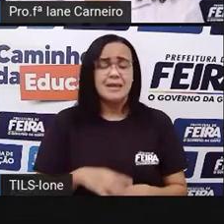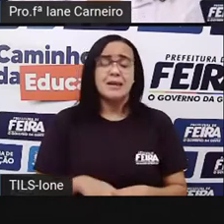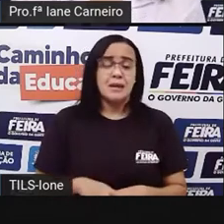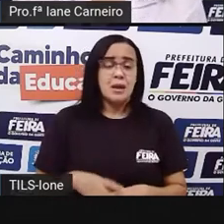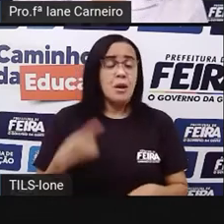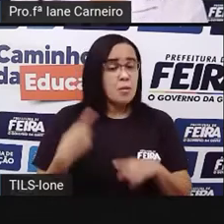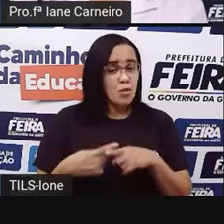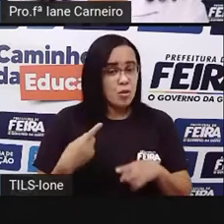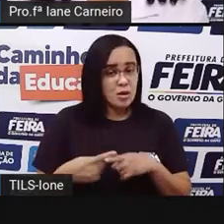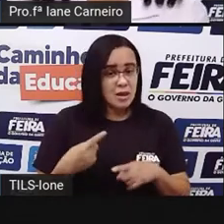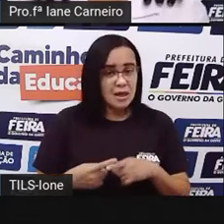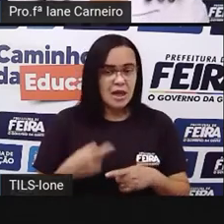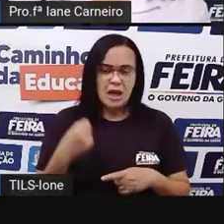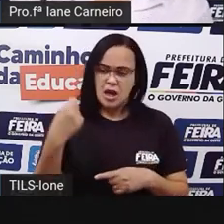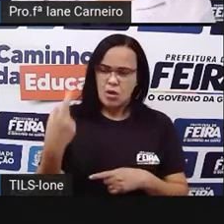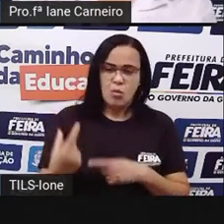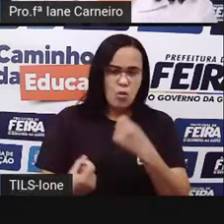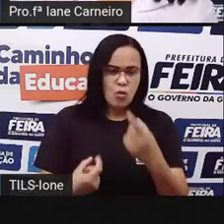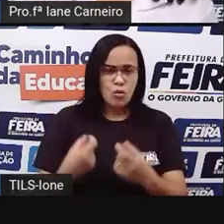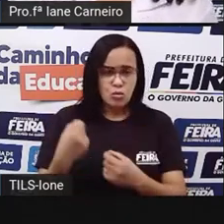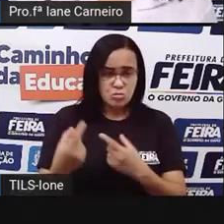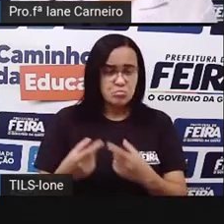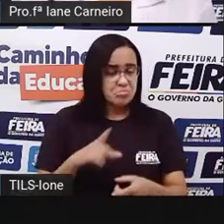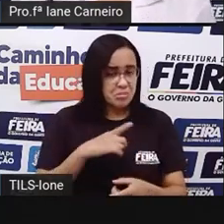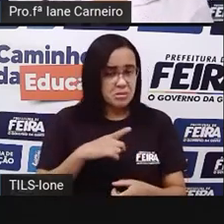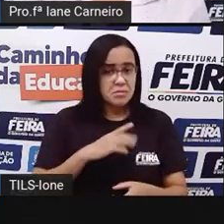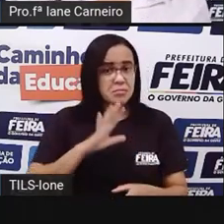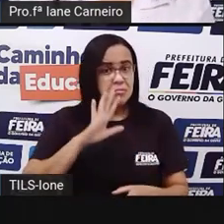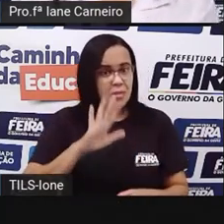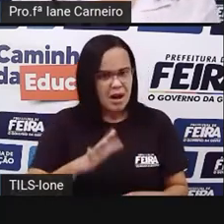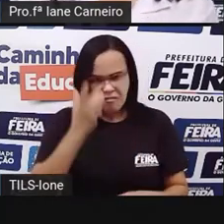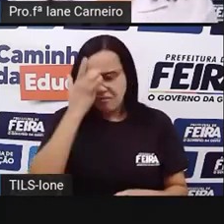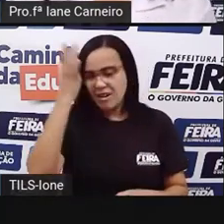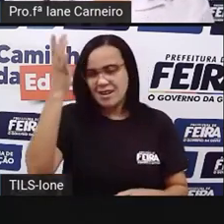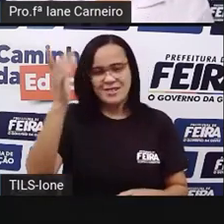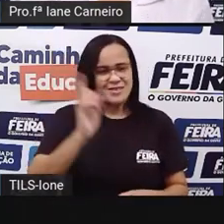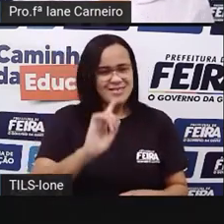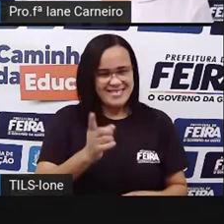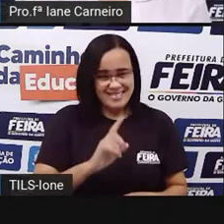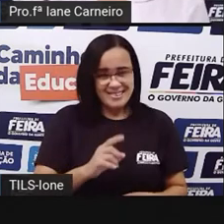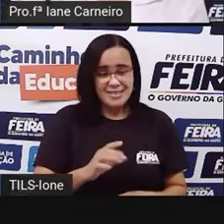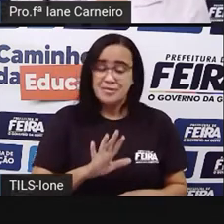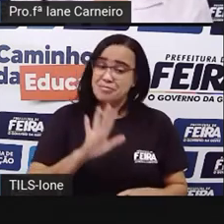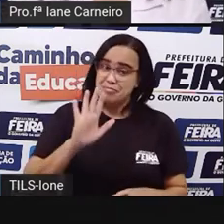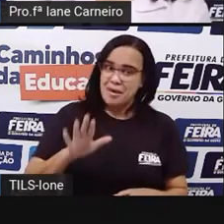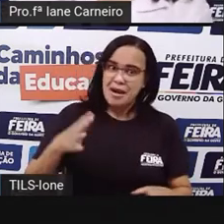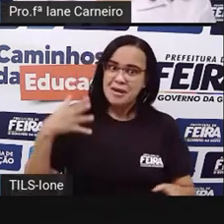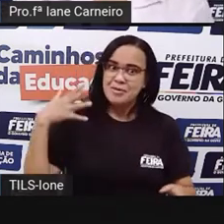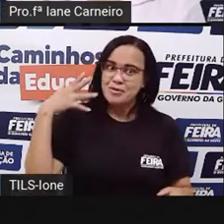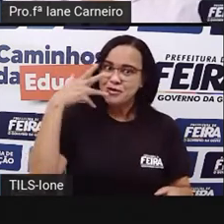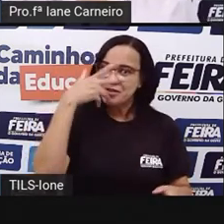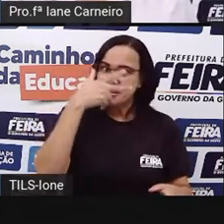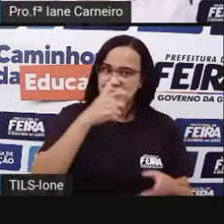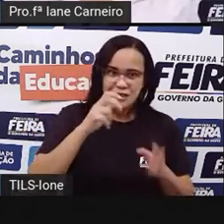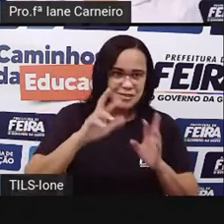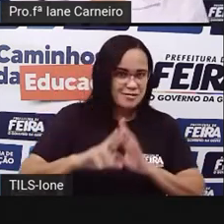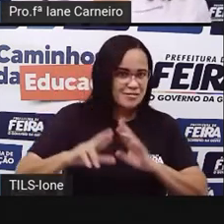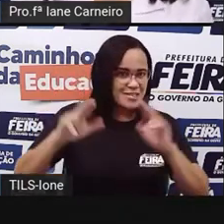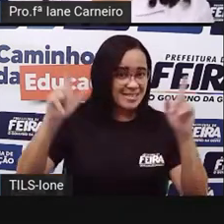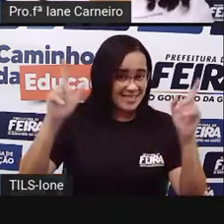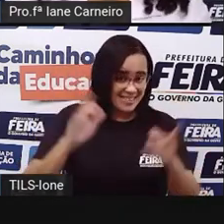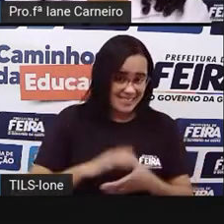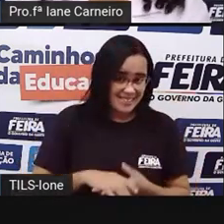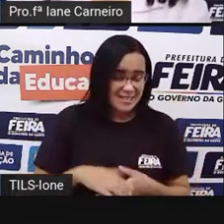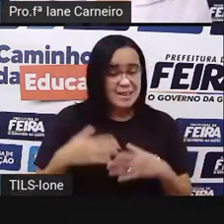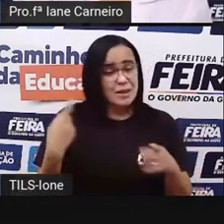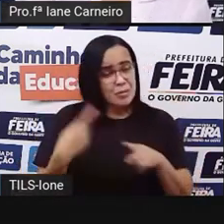para fazer isso, porque não é fácil, né? E é bonito, né? Diferente, é um convite diferente. Já que hoje todo mundo recebe o